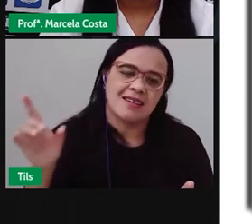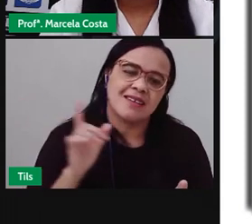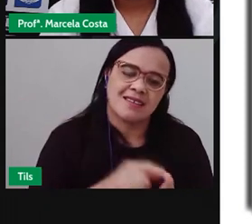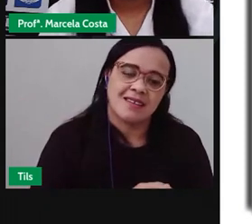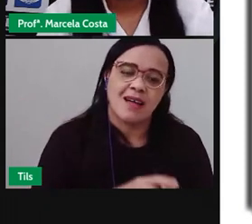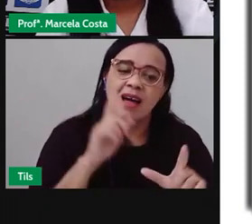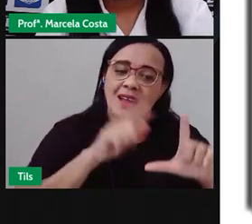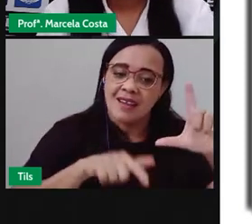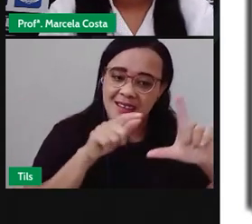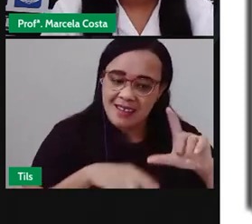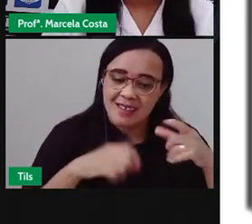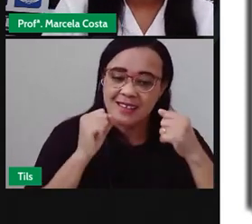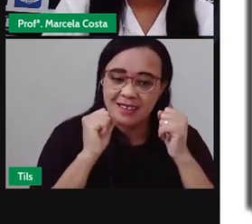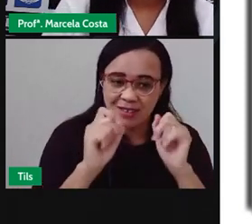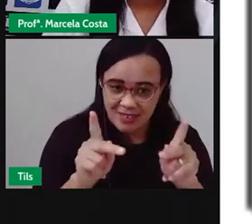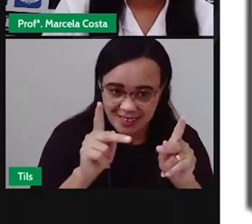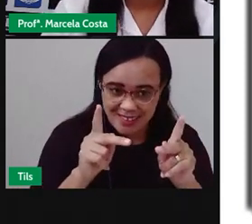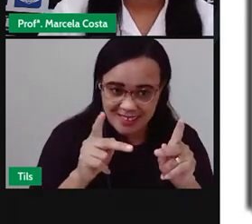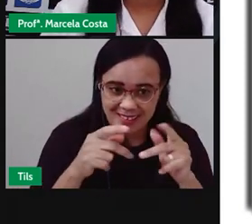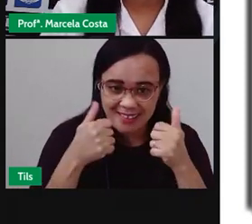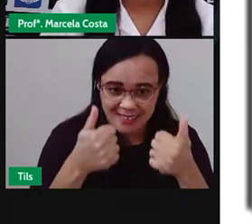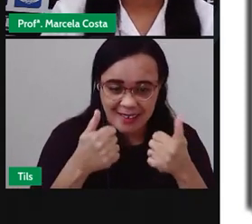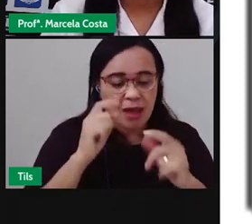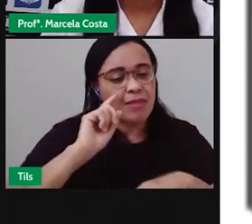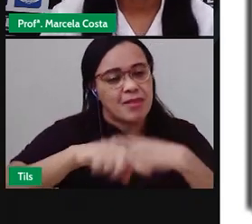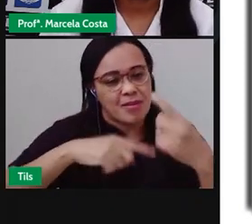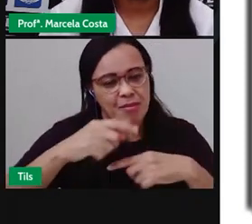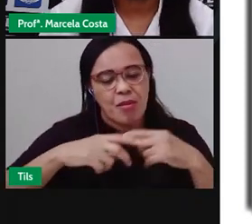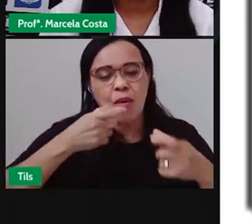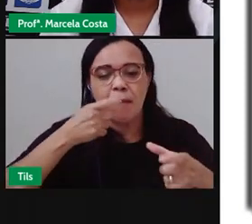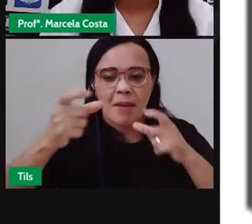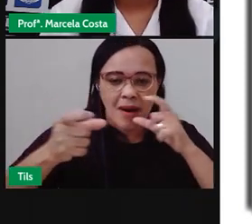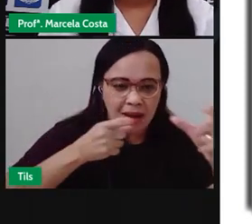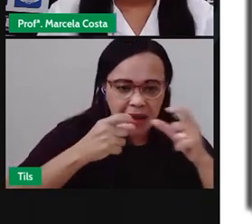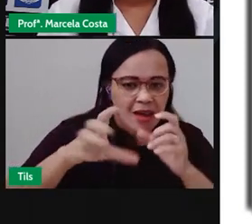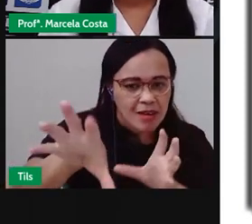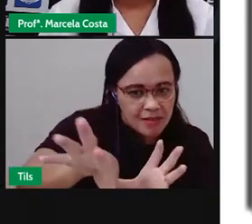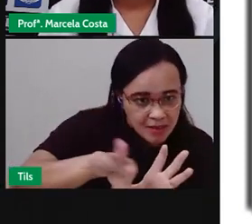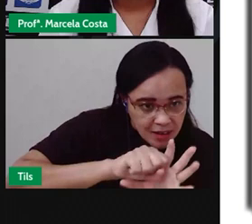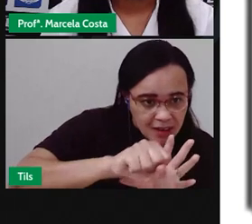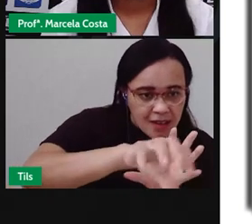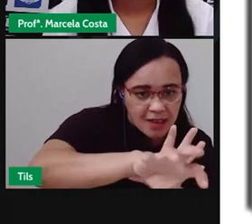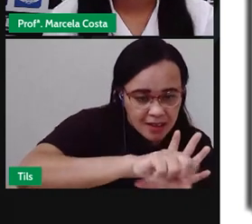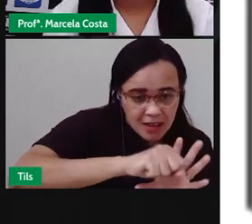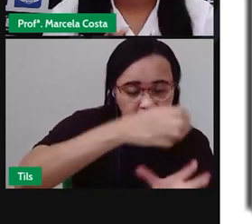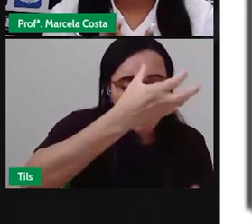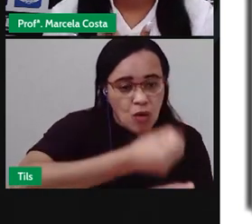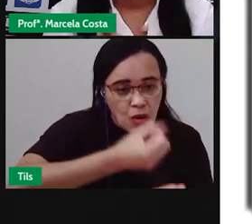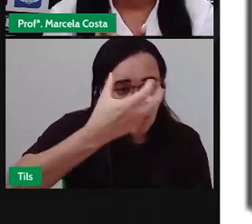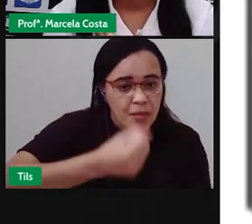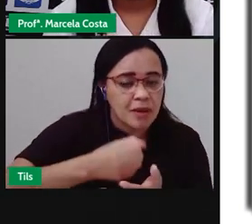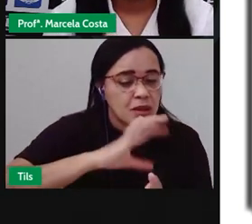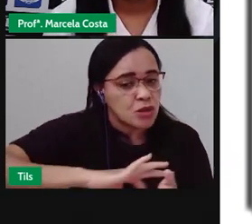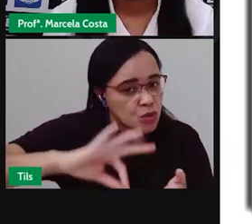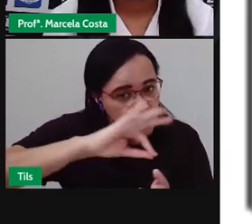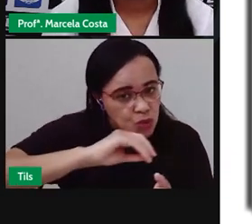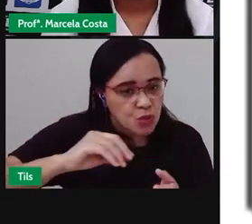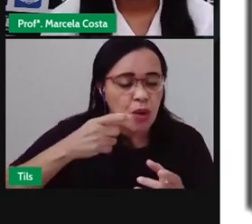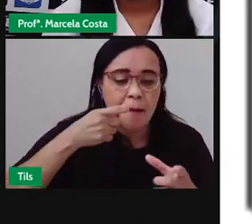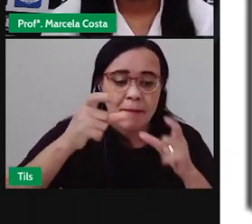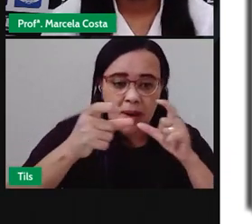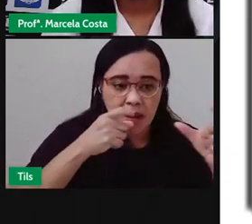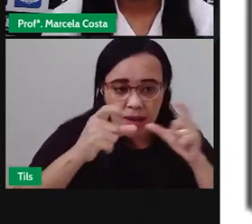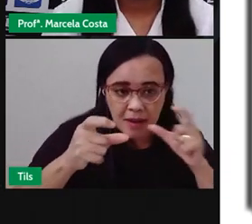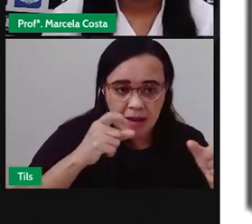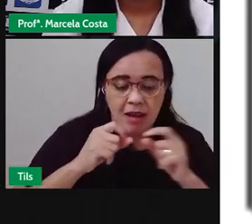Depois a gente também vai escrever algumas palavras E eu quero que você vá copiando essas letras Essas palavras